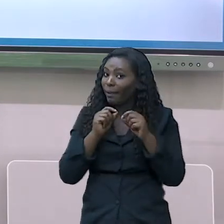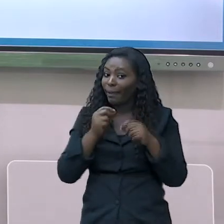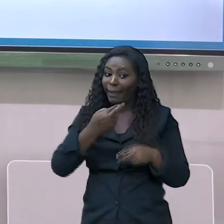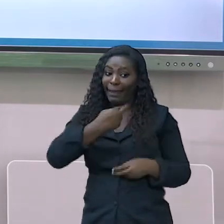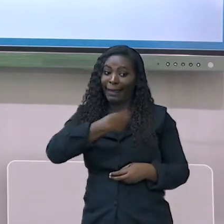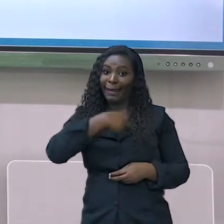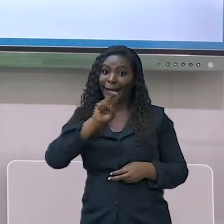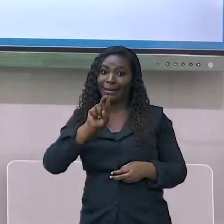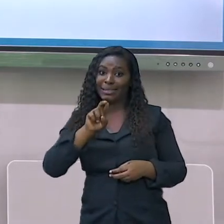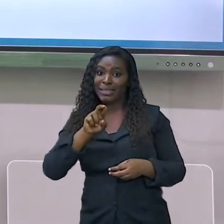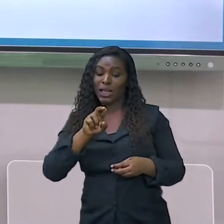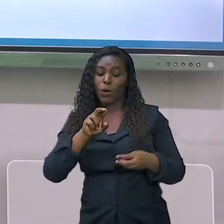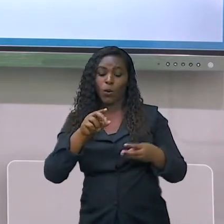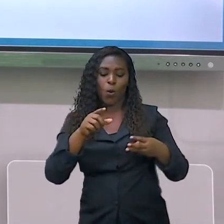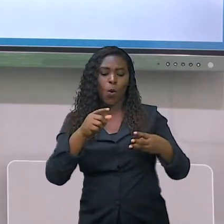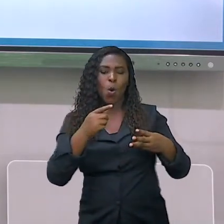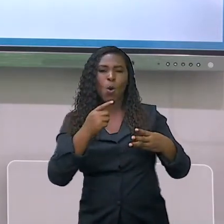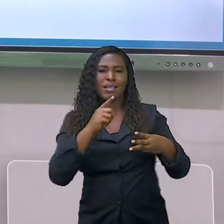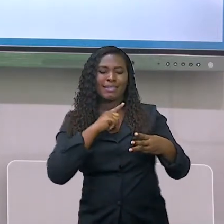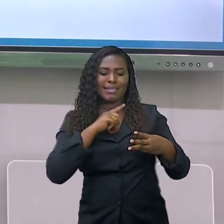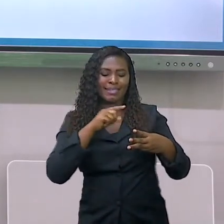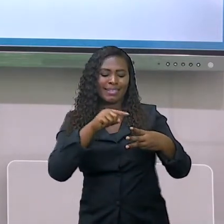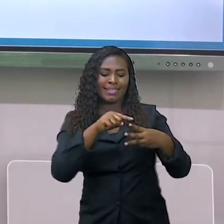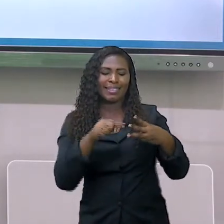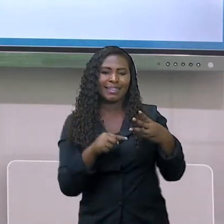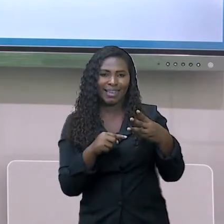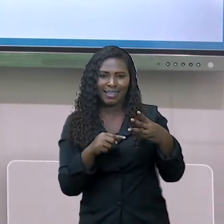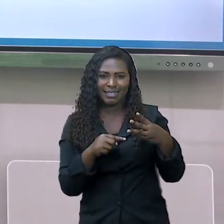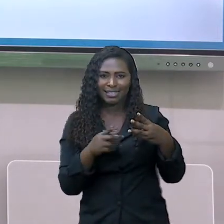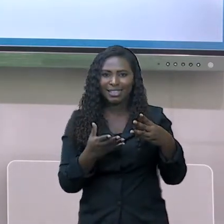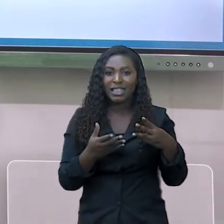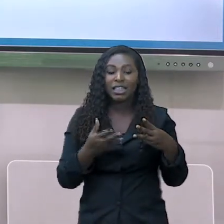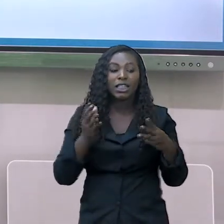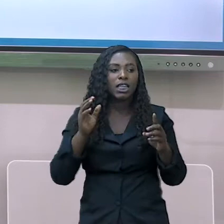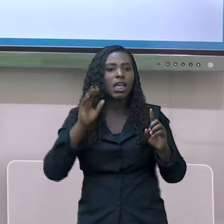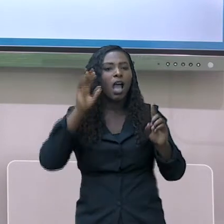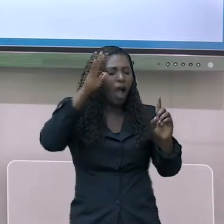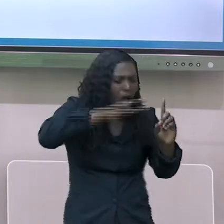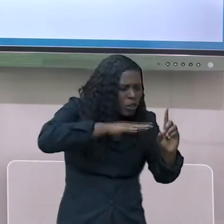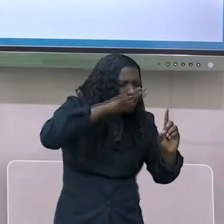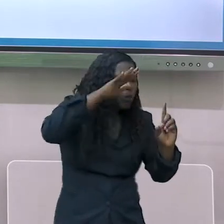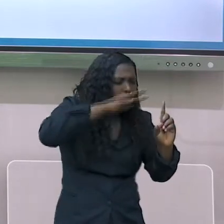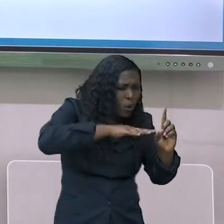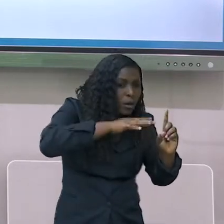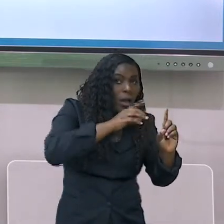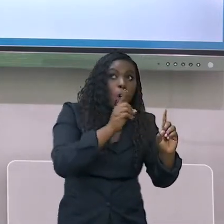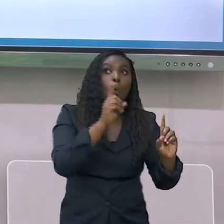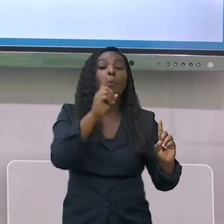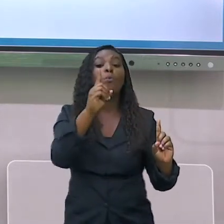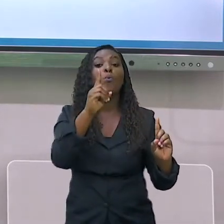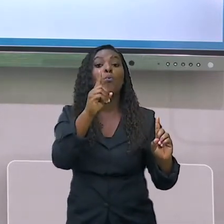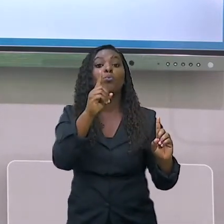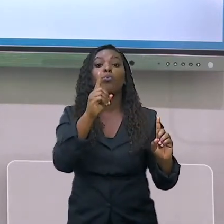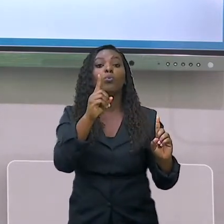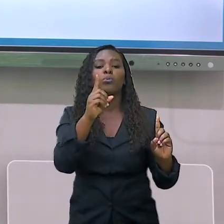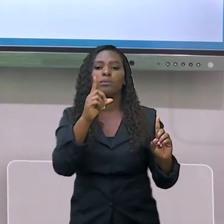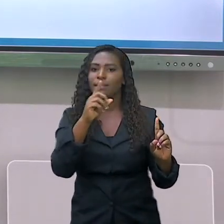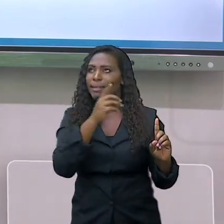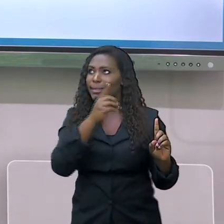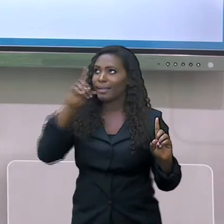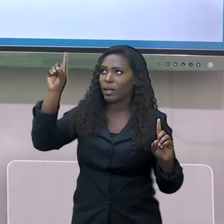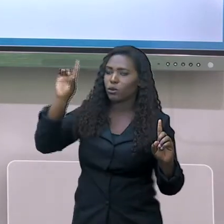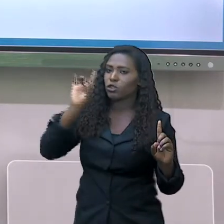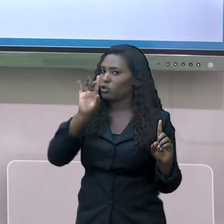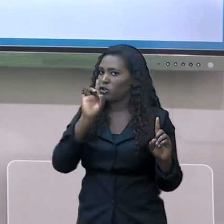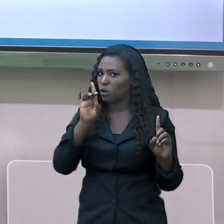monoteístas. O que é isso? Que segue a um só Deus. Tá? Então, nós